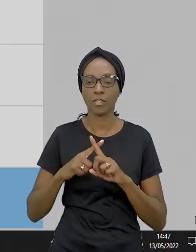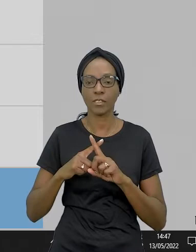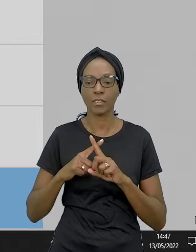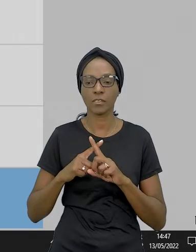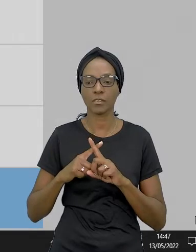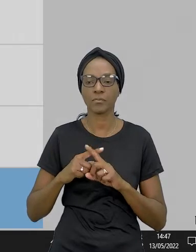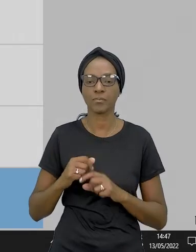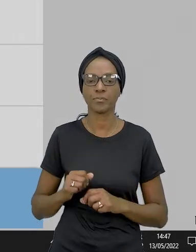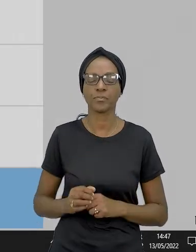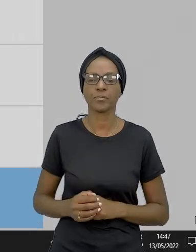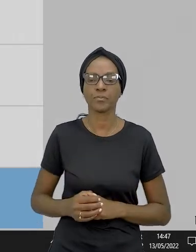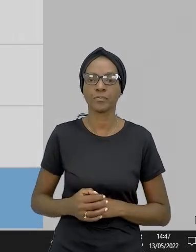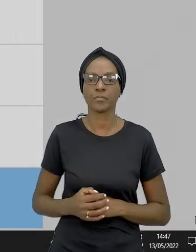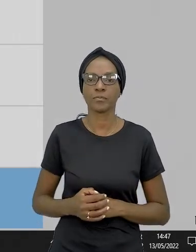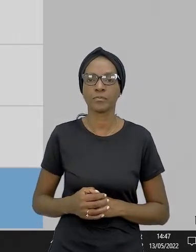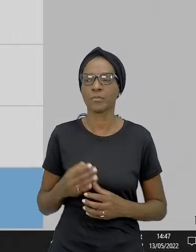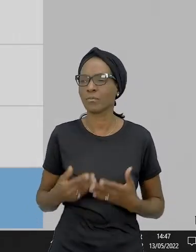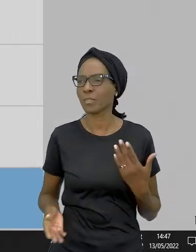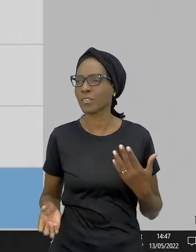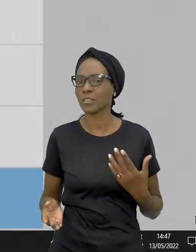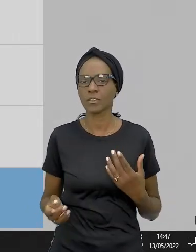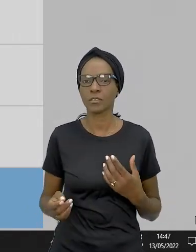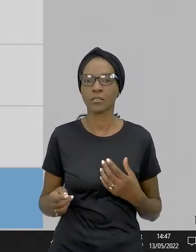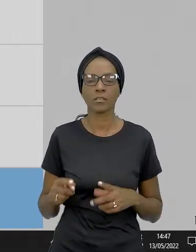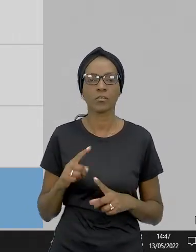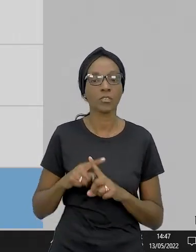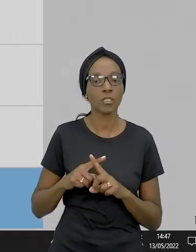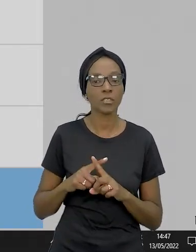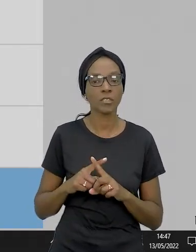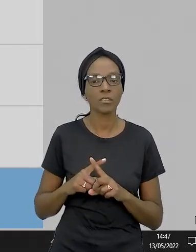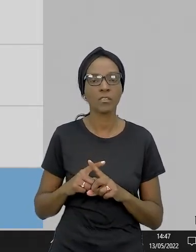vezes... A perdiu o... Vezes